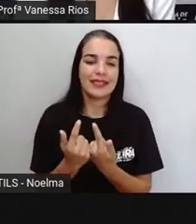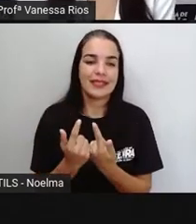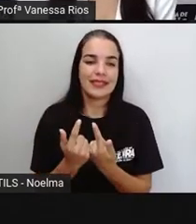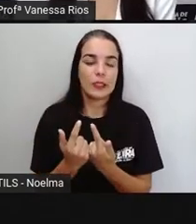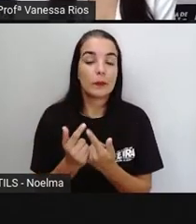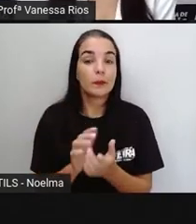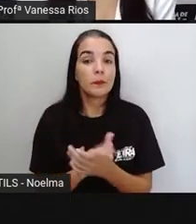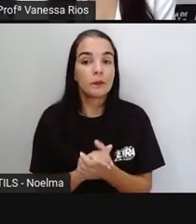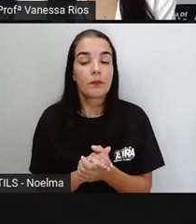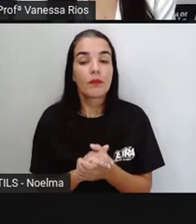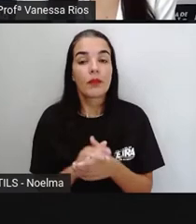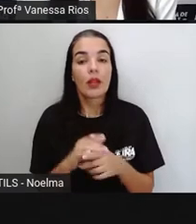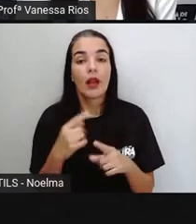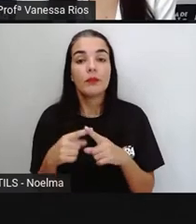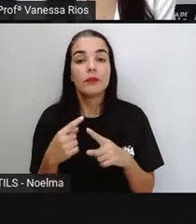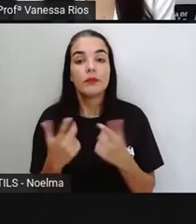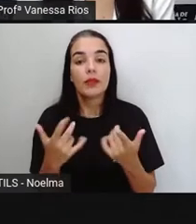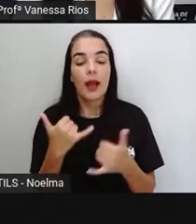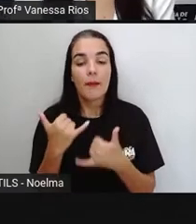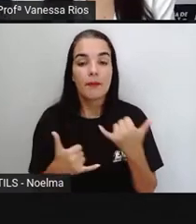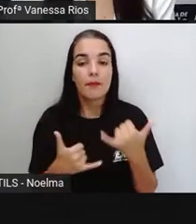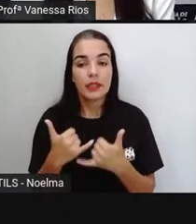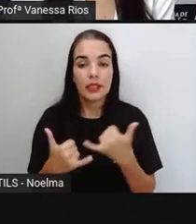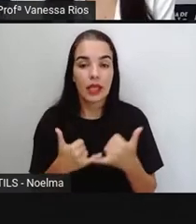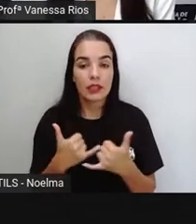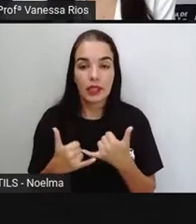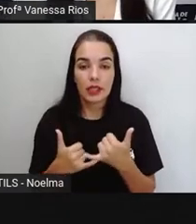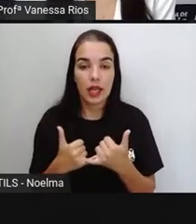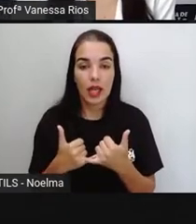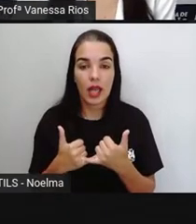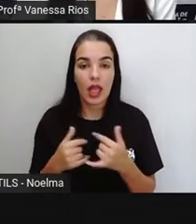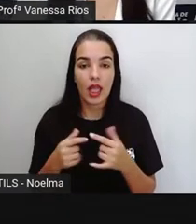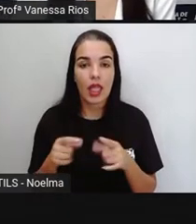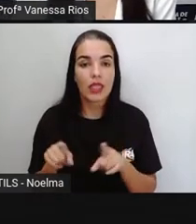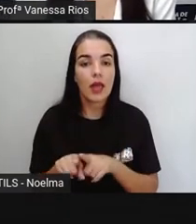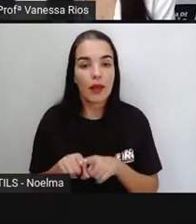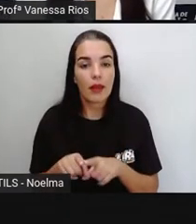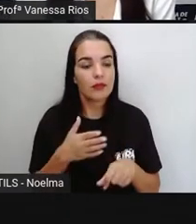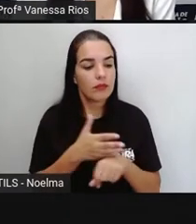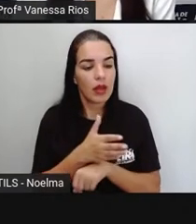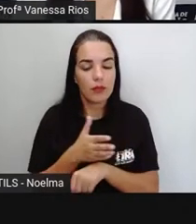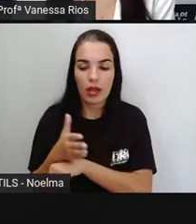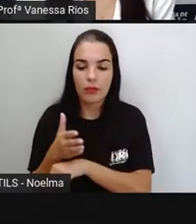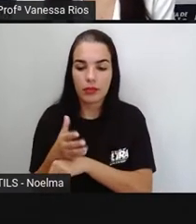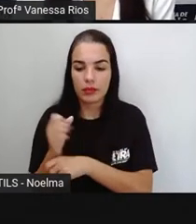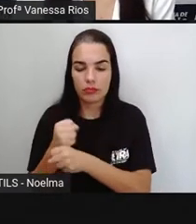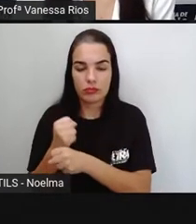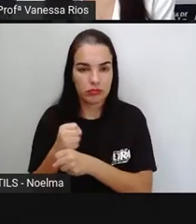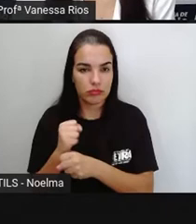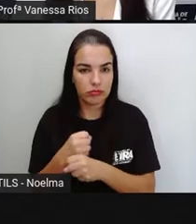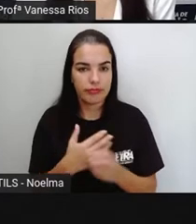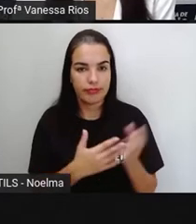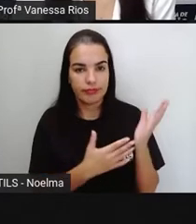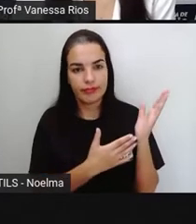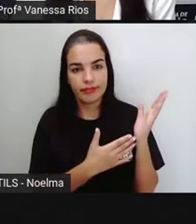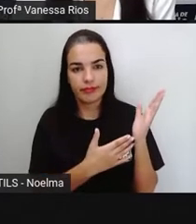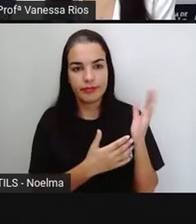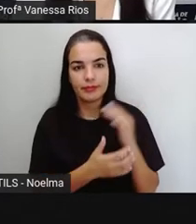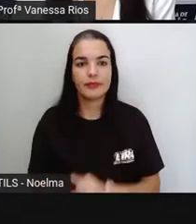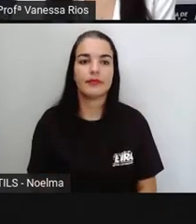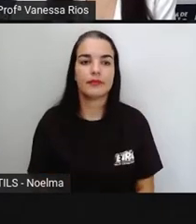as brincadeiras, elas entram aí dentro dessa construção? Então, gente pode